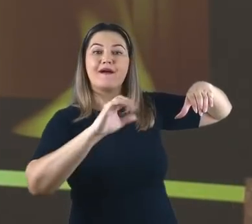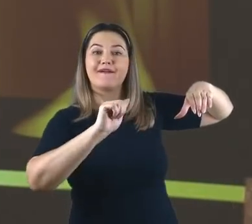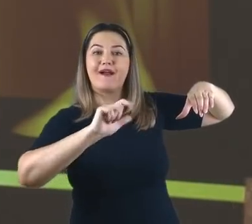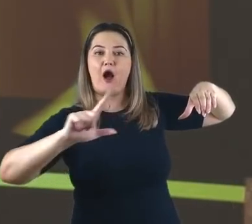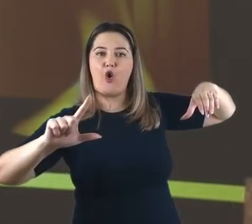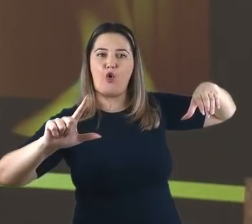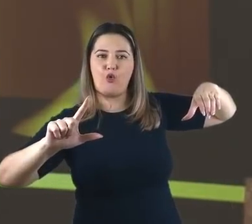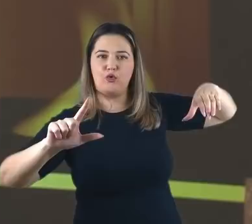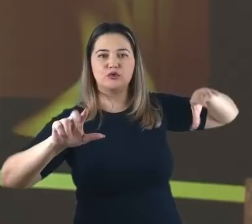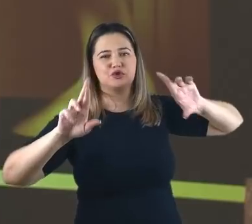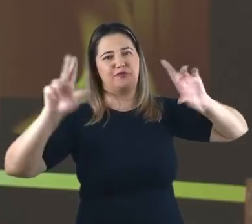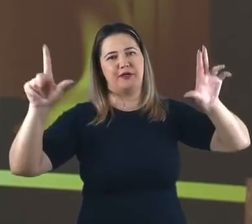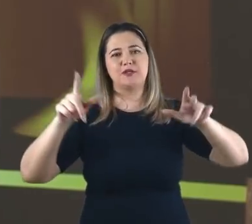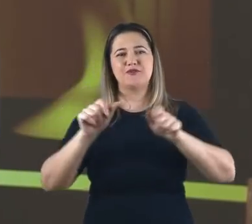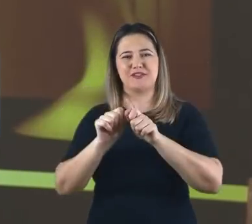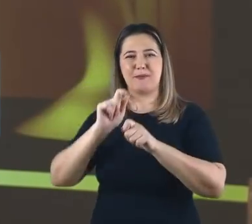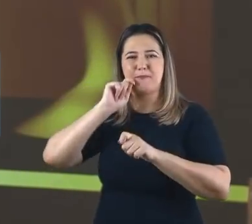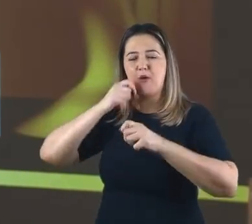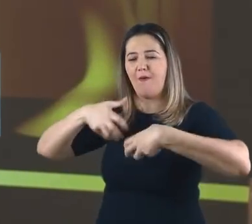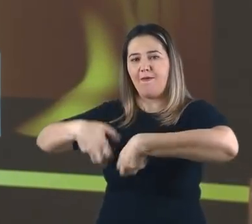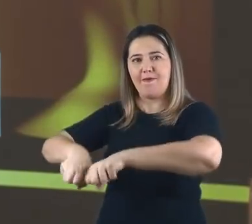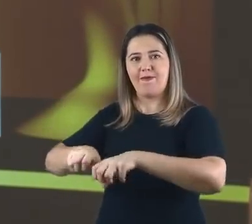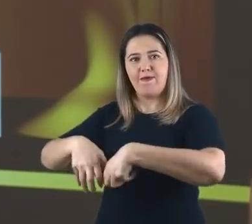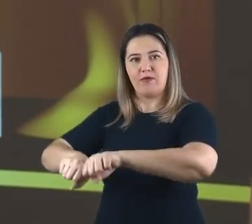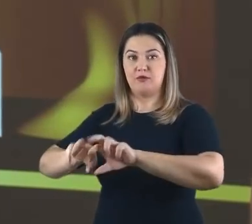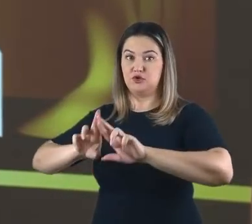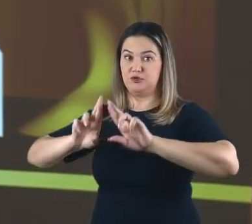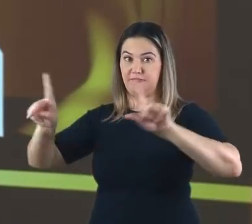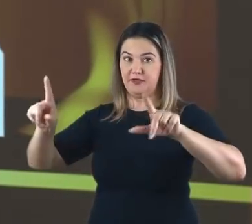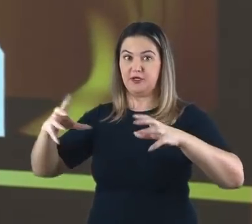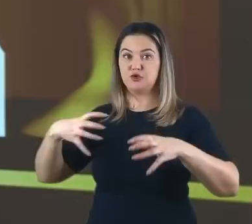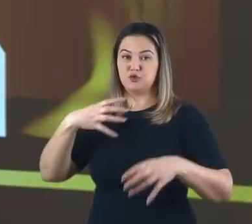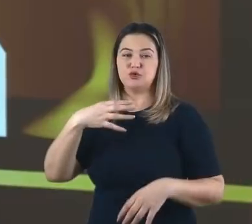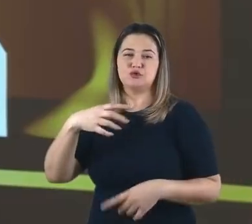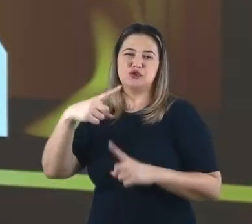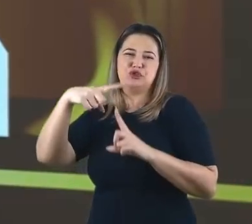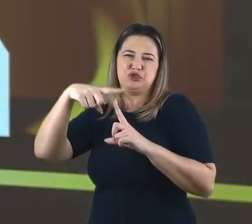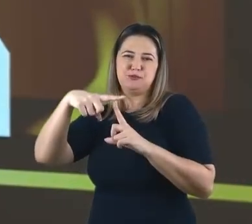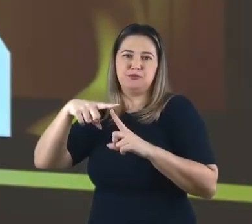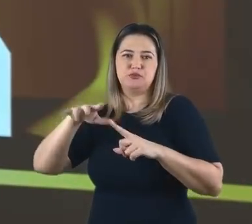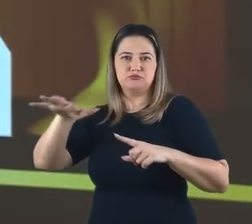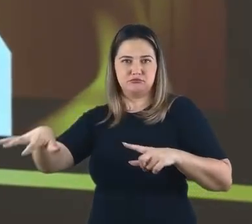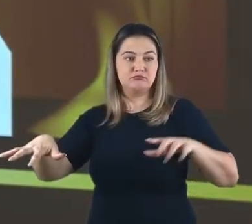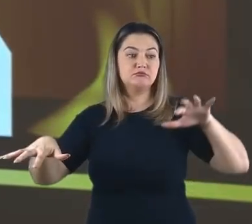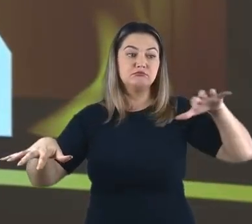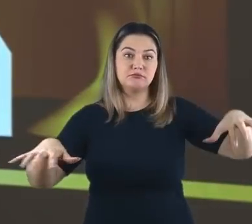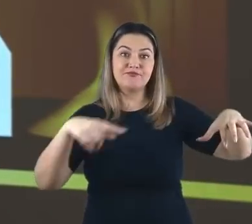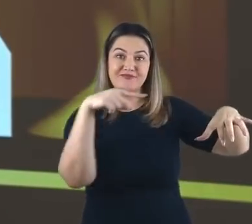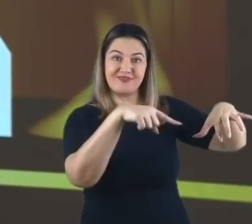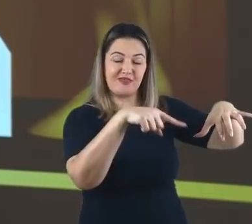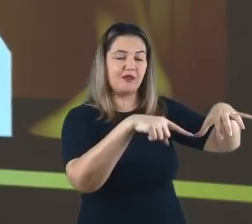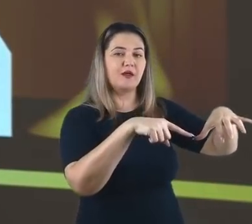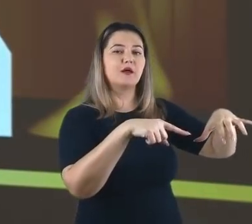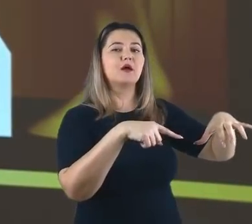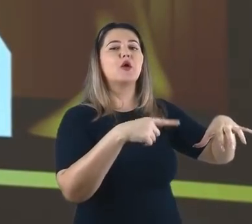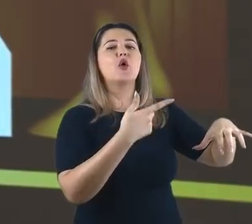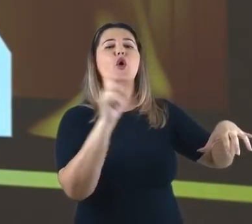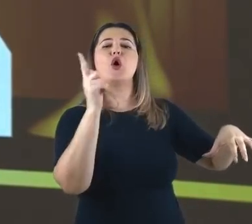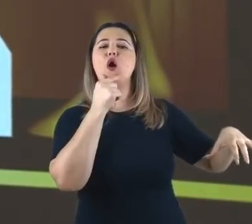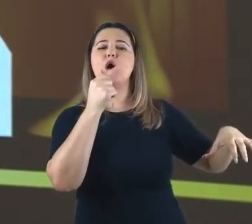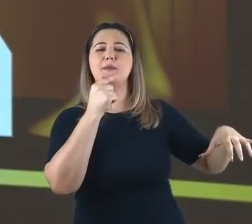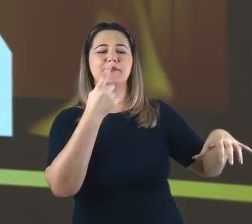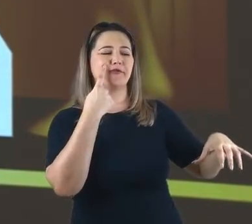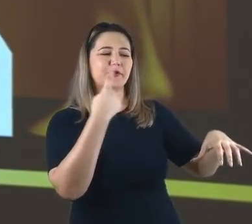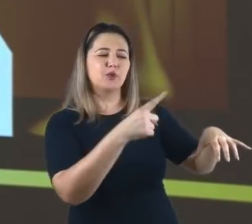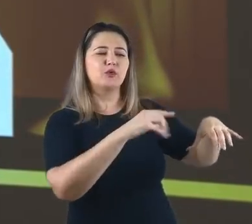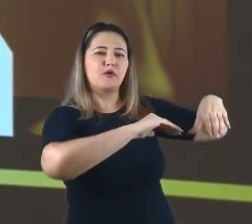padeiros. Notavelmente em seu comentário clássico sobre Daniel James Montgomery observou que a fornalha de